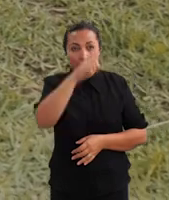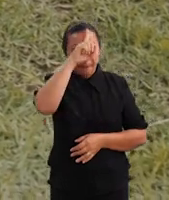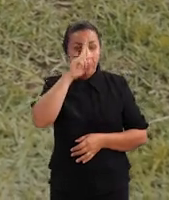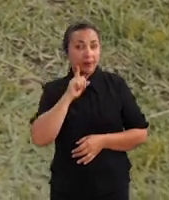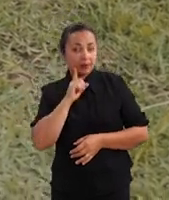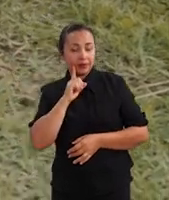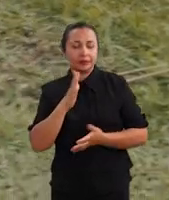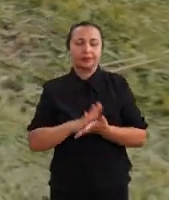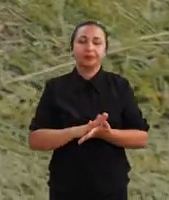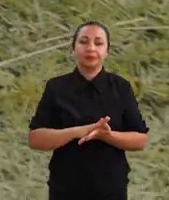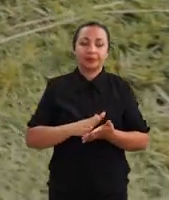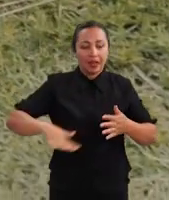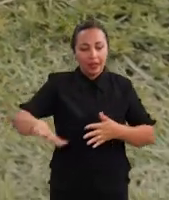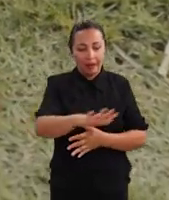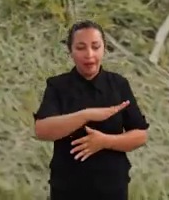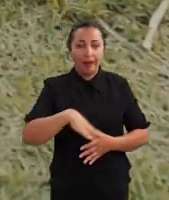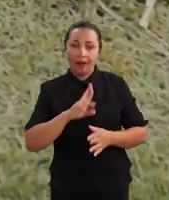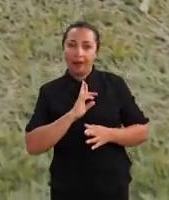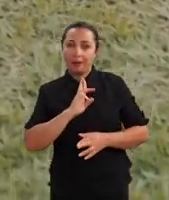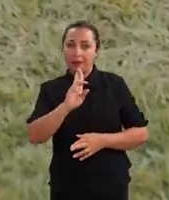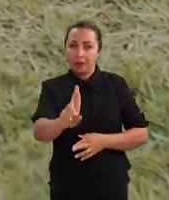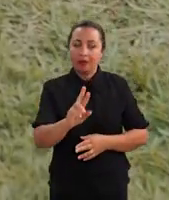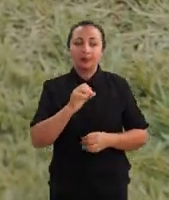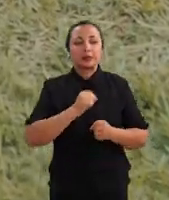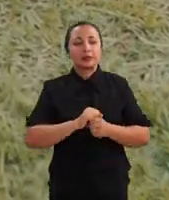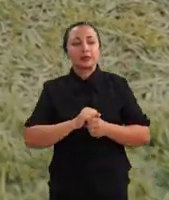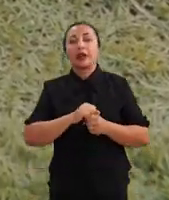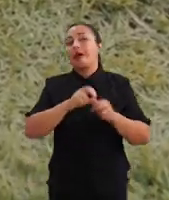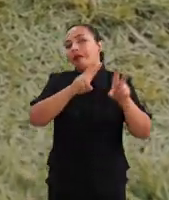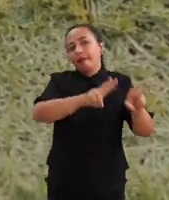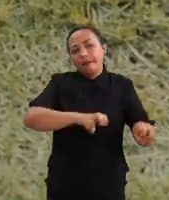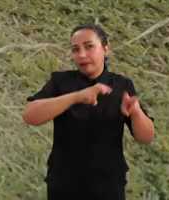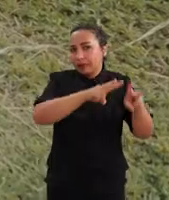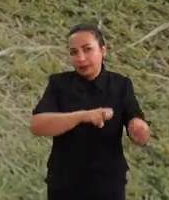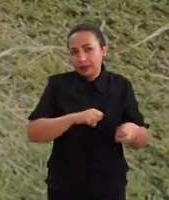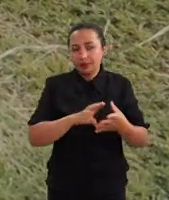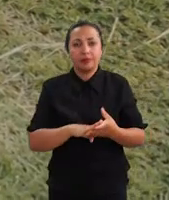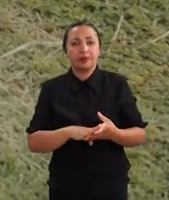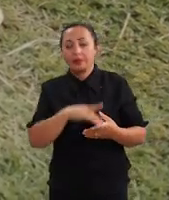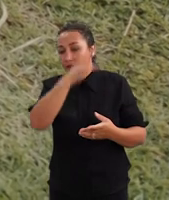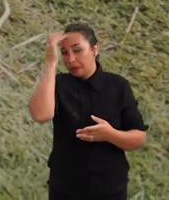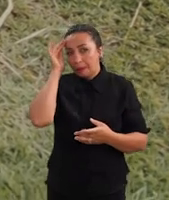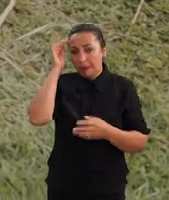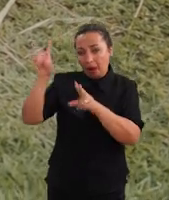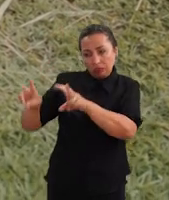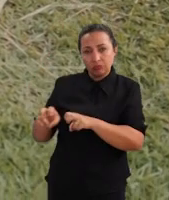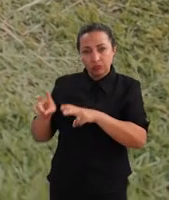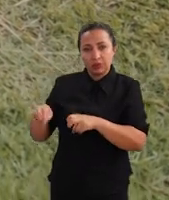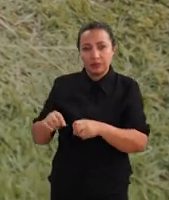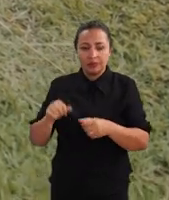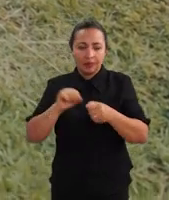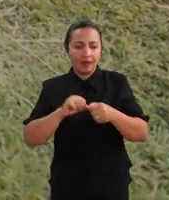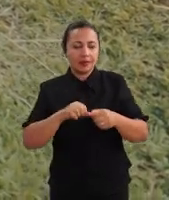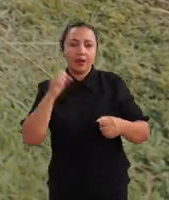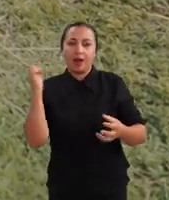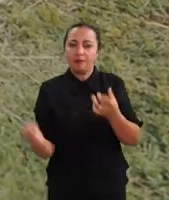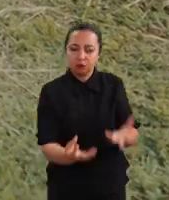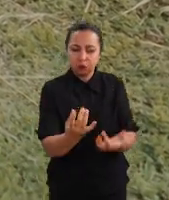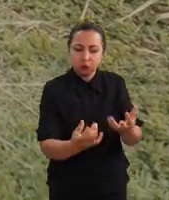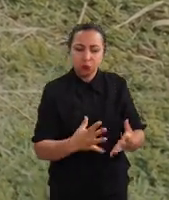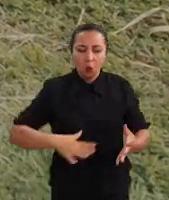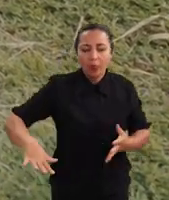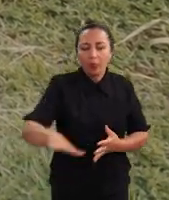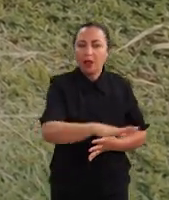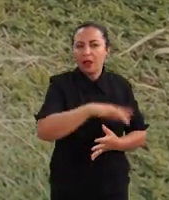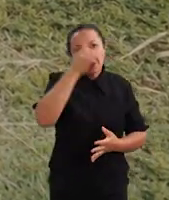amarelo. Essa área representa o terreno de um fazendeiro. E esse fazendeiro vai empregar o fogo na sua